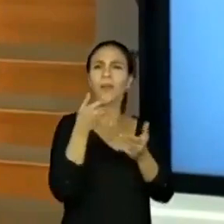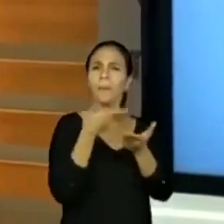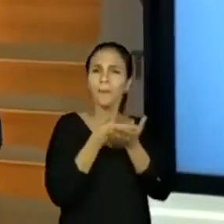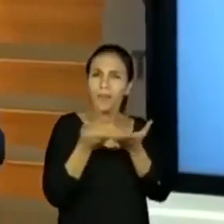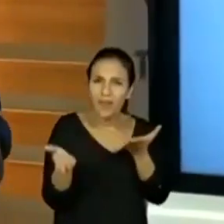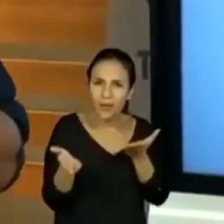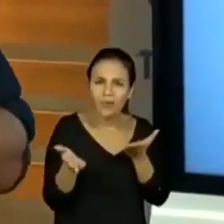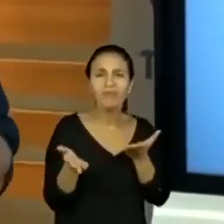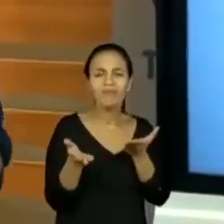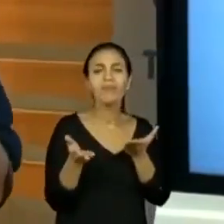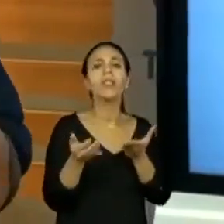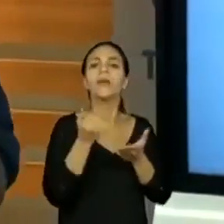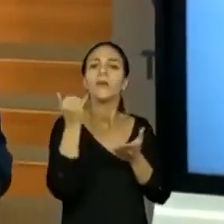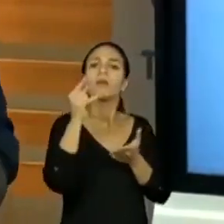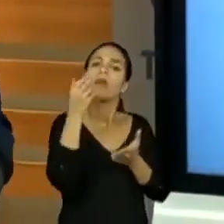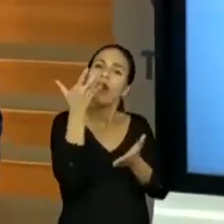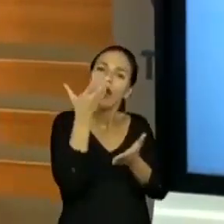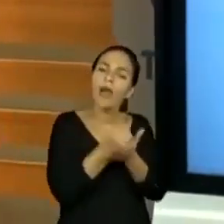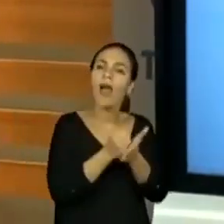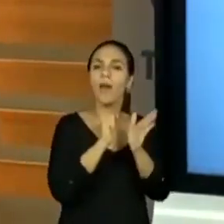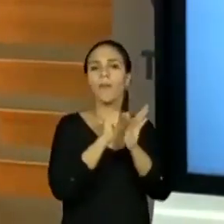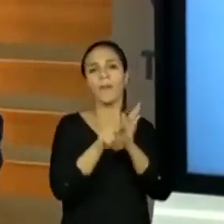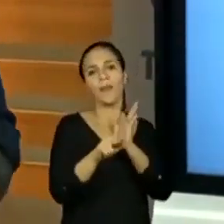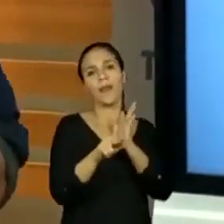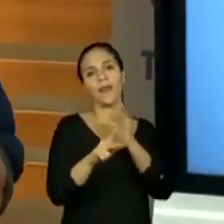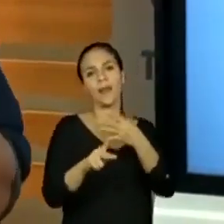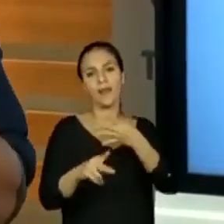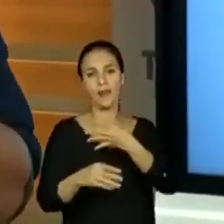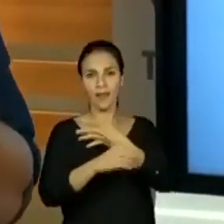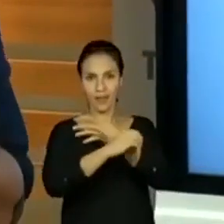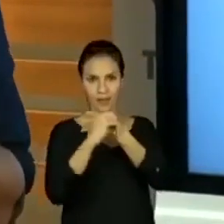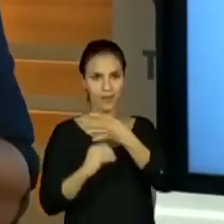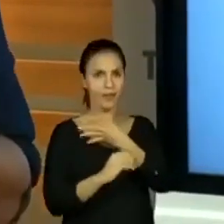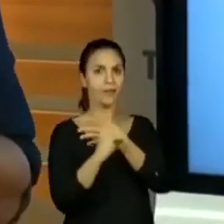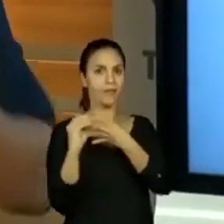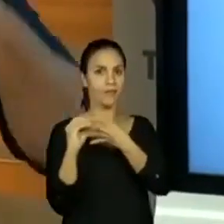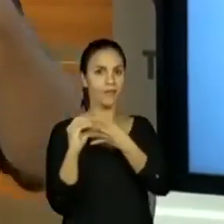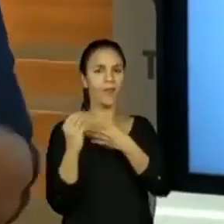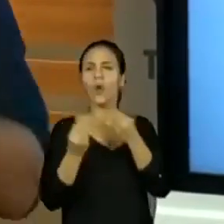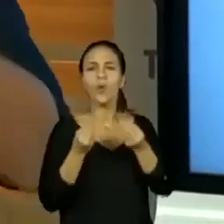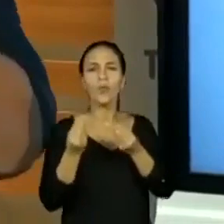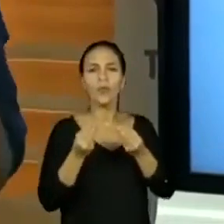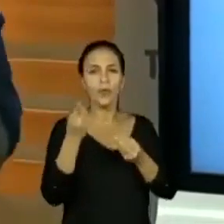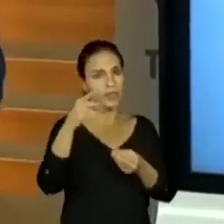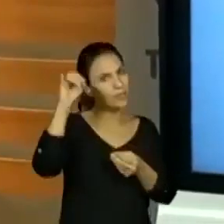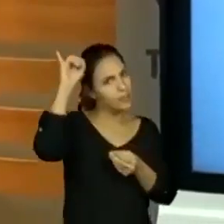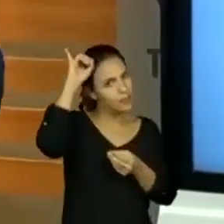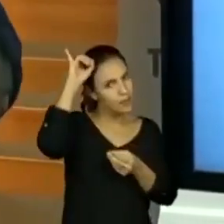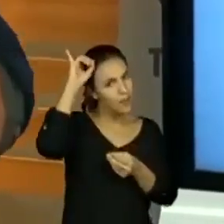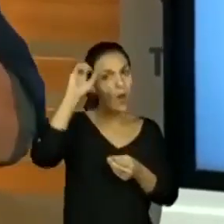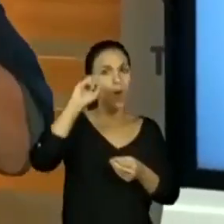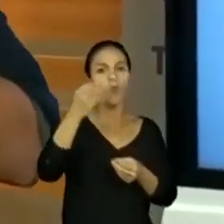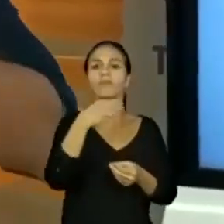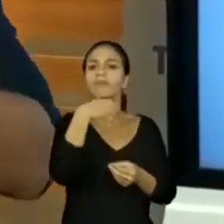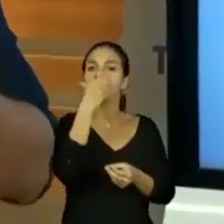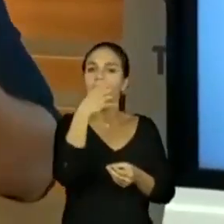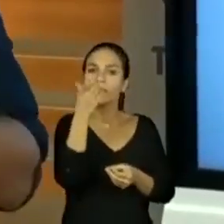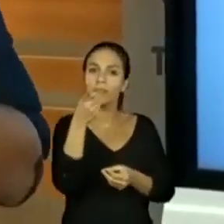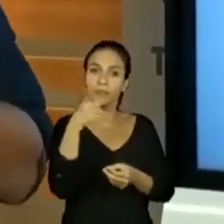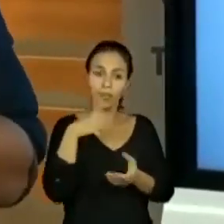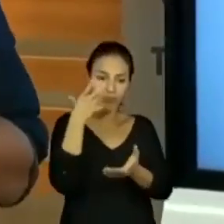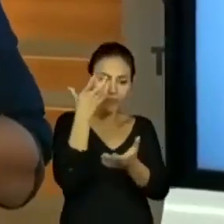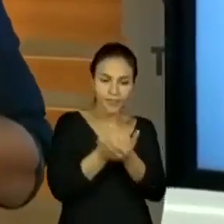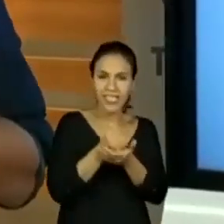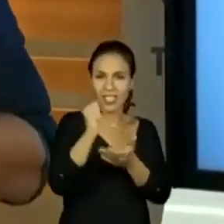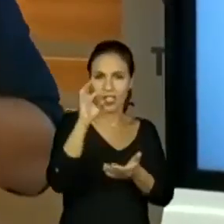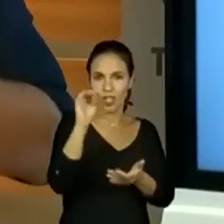importante, gente. Realizem um download do aplicativo do Centro de Mídias. Você vai até a loja do celular e digita Centro de Mídias, Educação Infantil